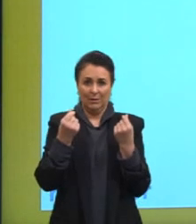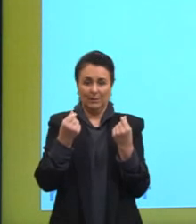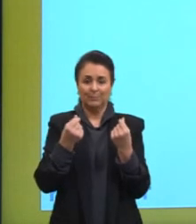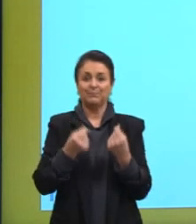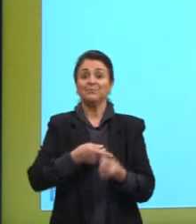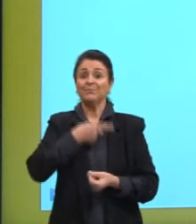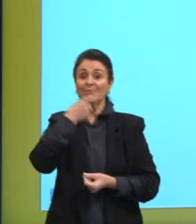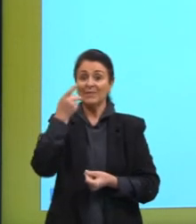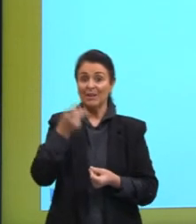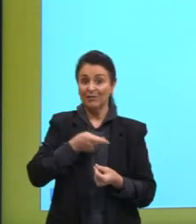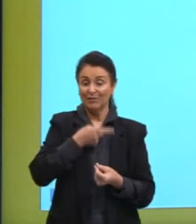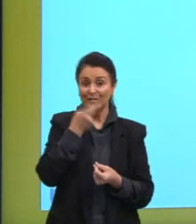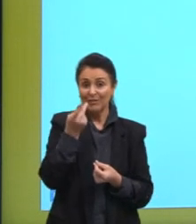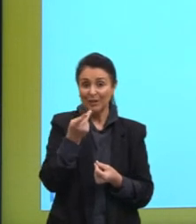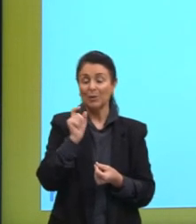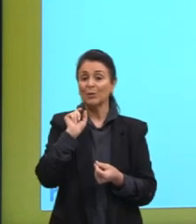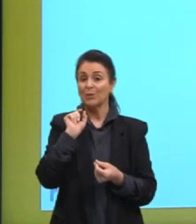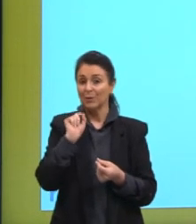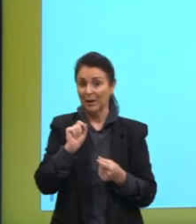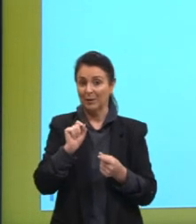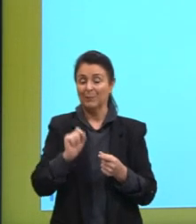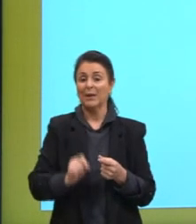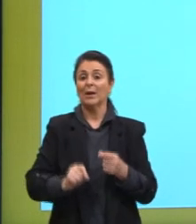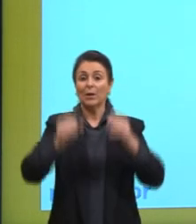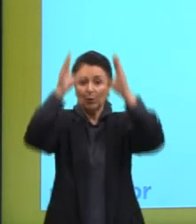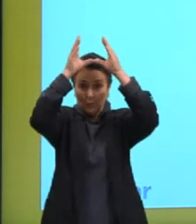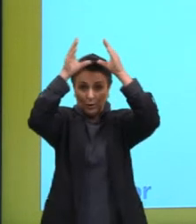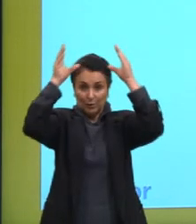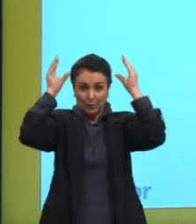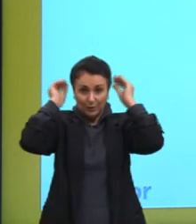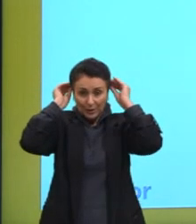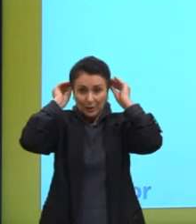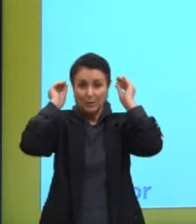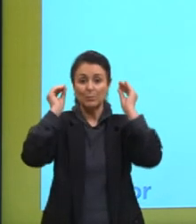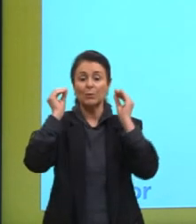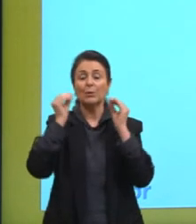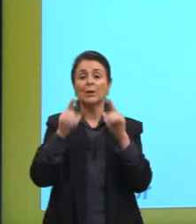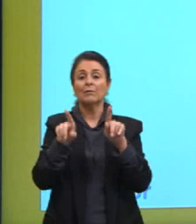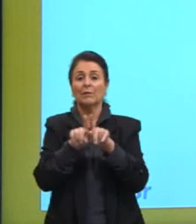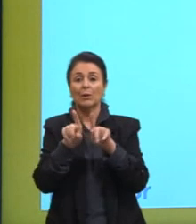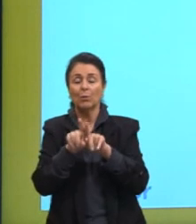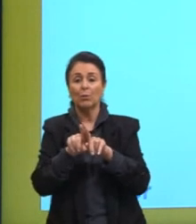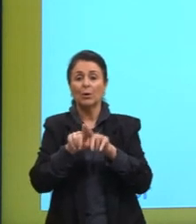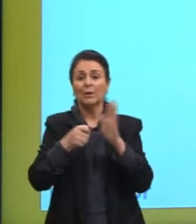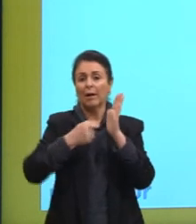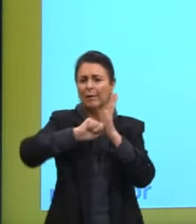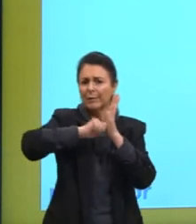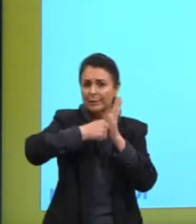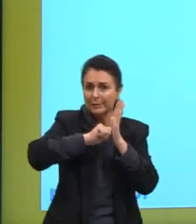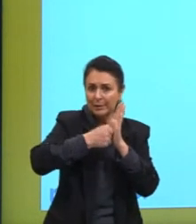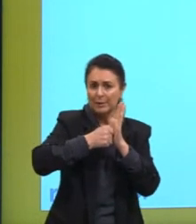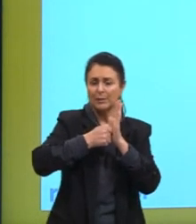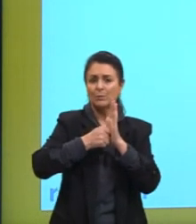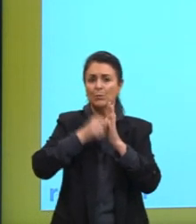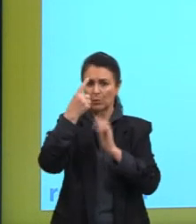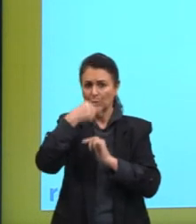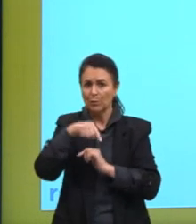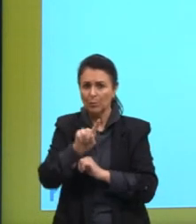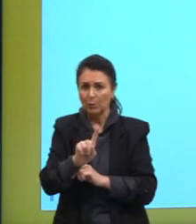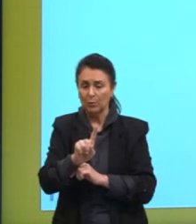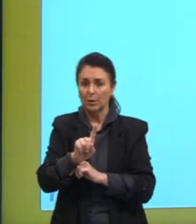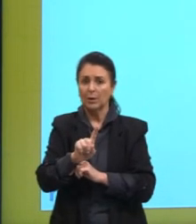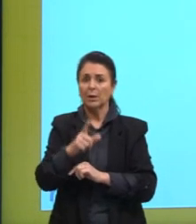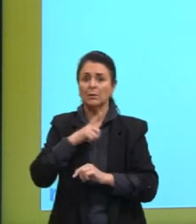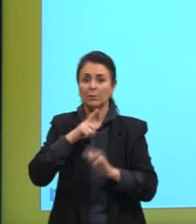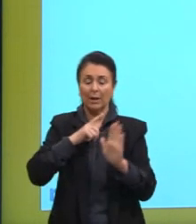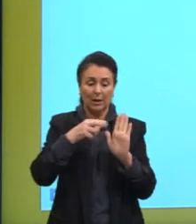calvinismo e do anglicanismo. Depois, vão surgir outras igrejas dentro dessa lógica protestante. Mas essas